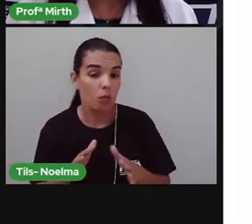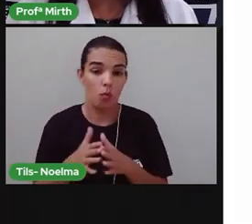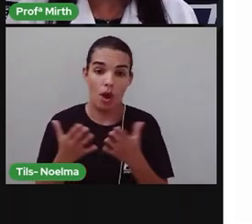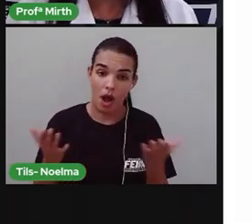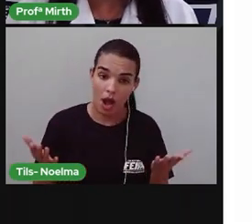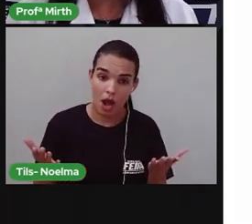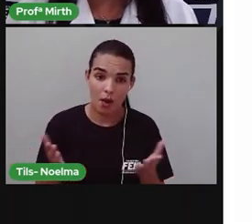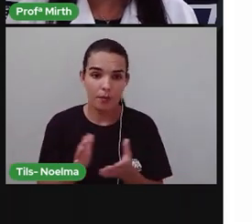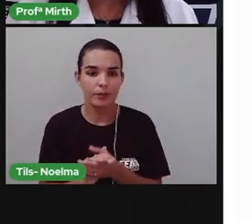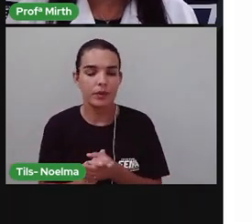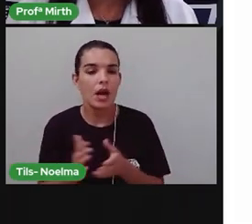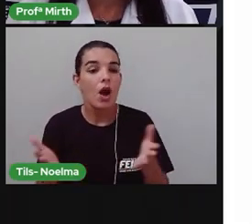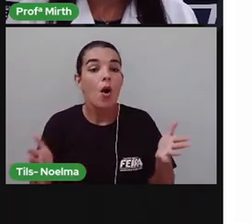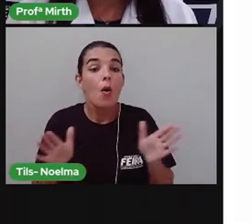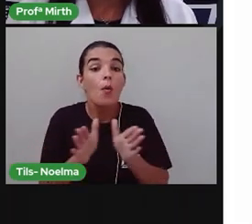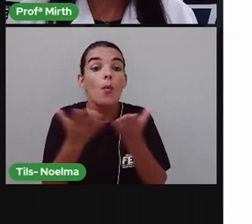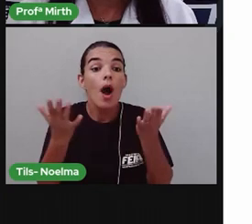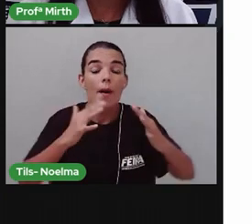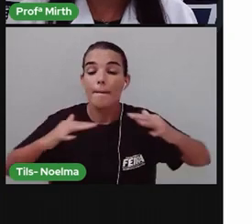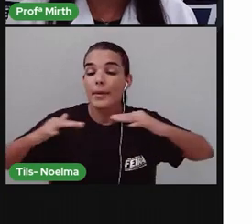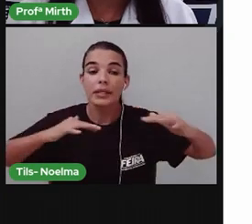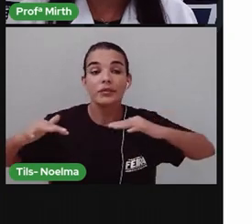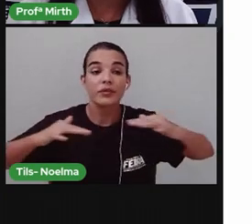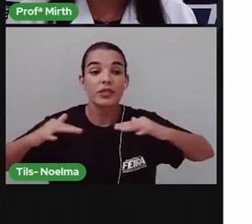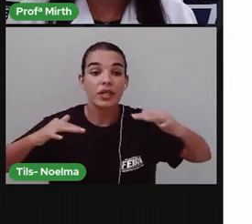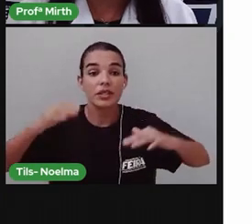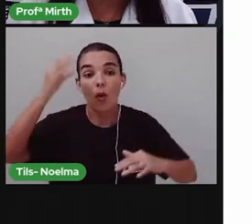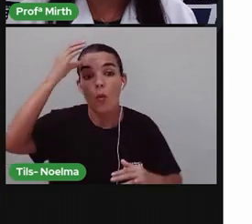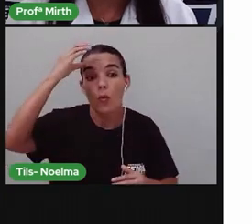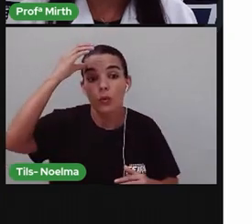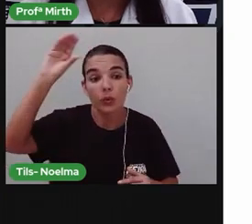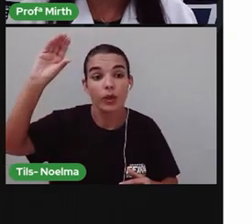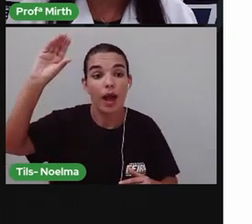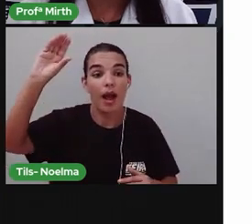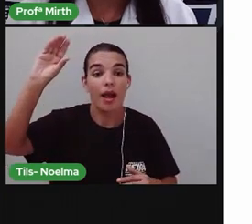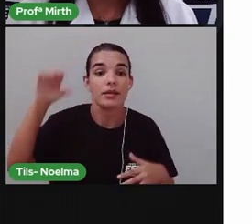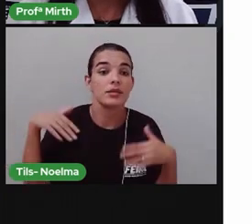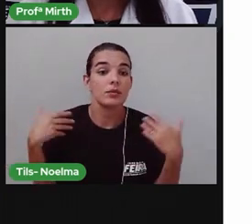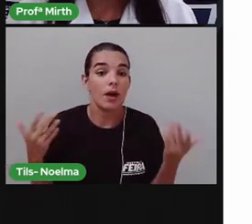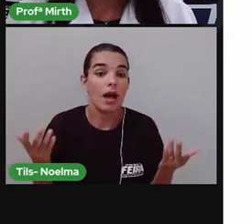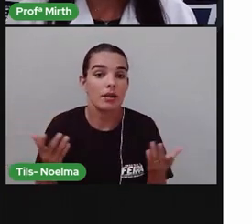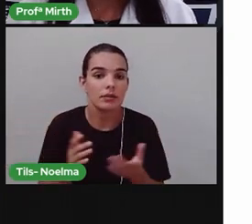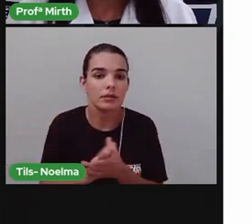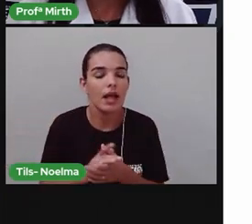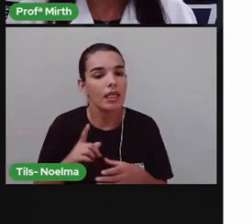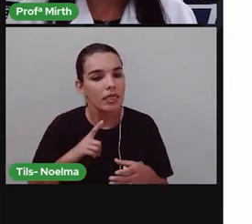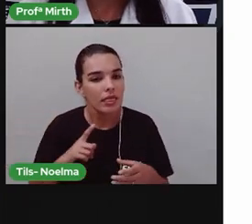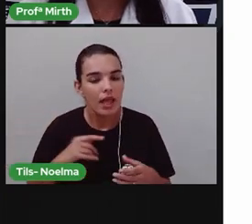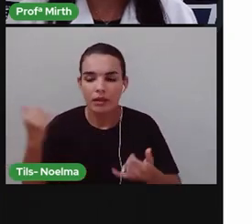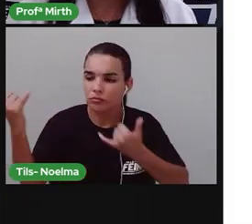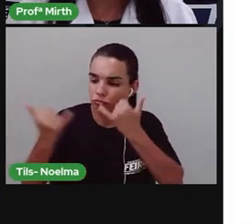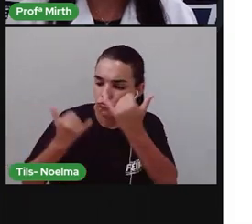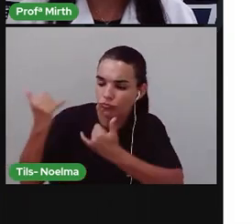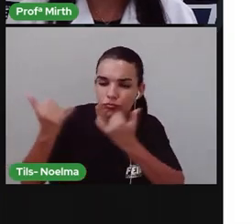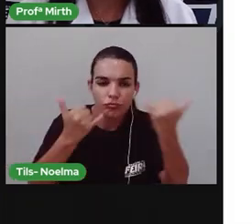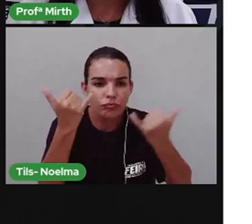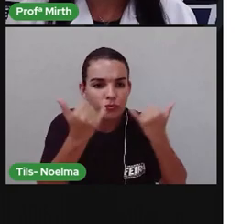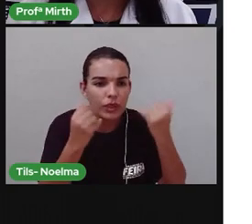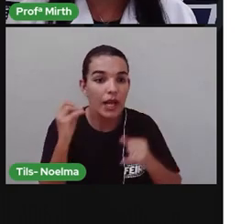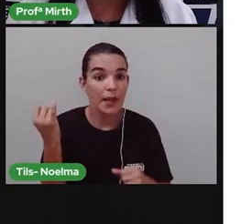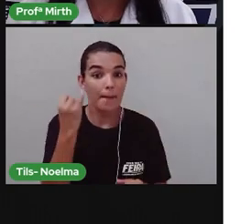Quais as manifestações Culturais De Feira de Santana E vão pegar Também Alguns dados